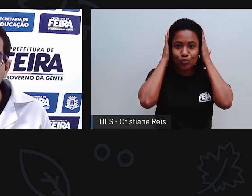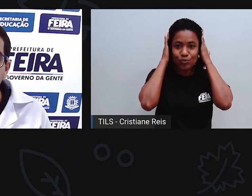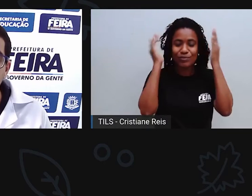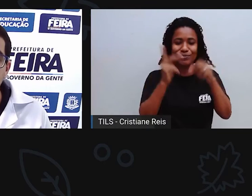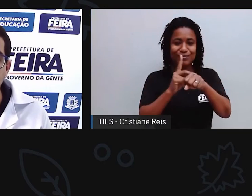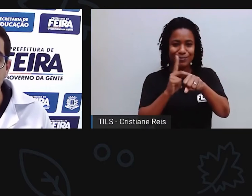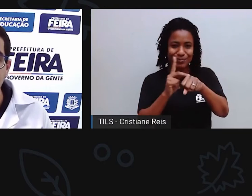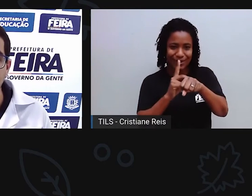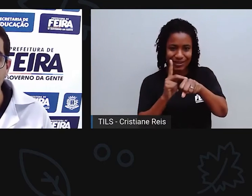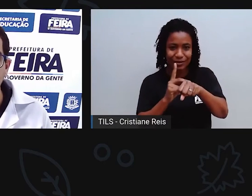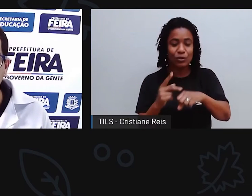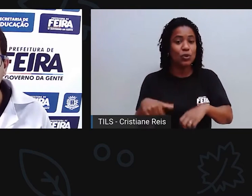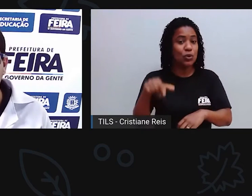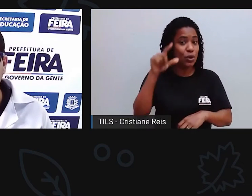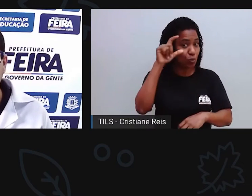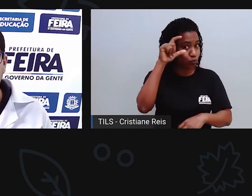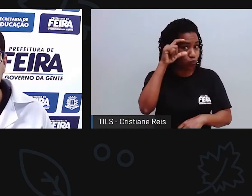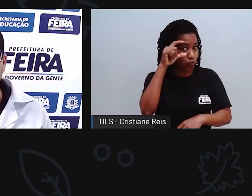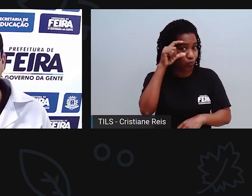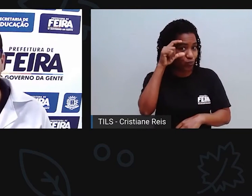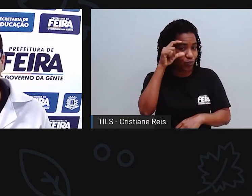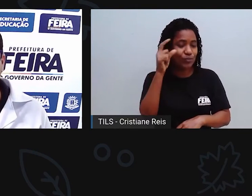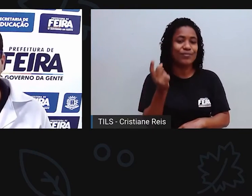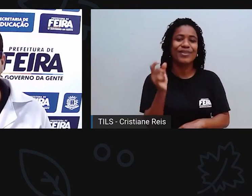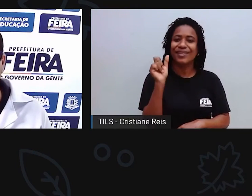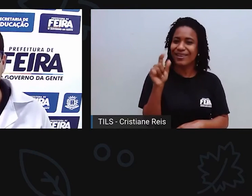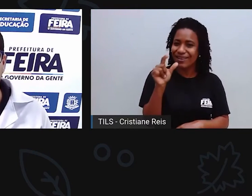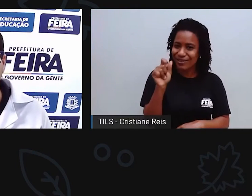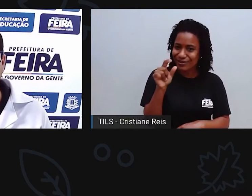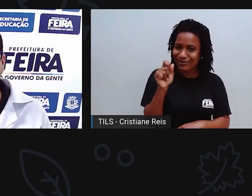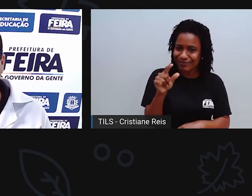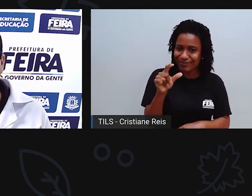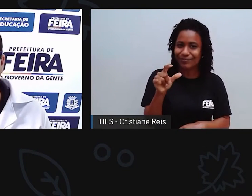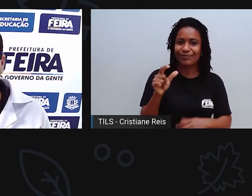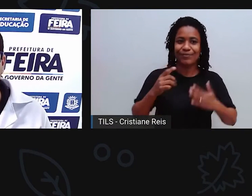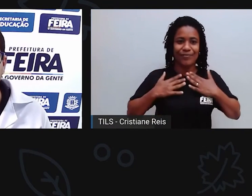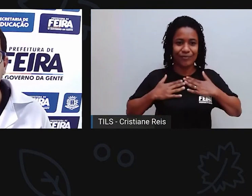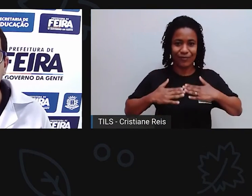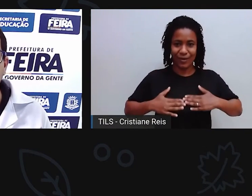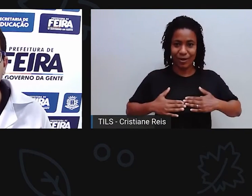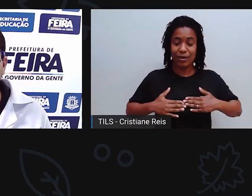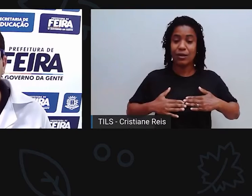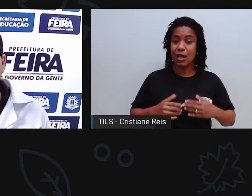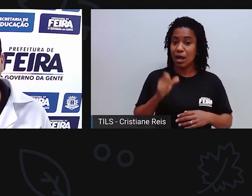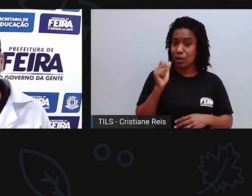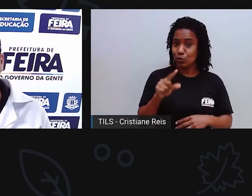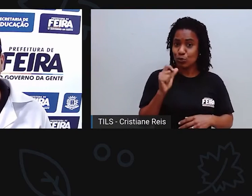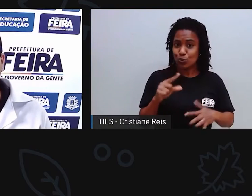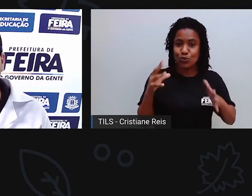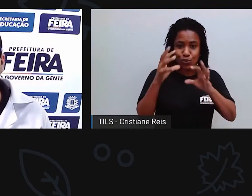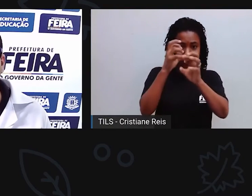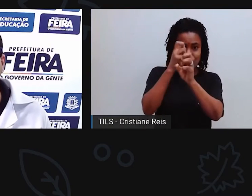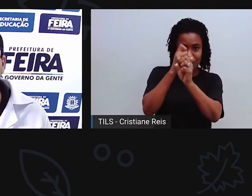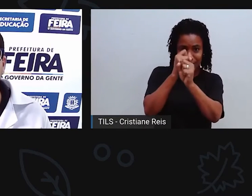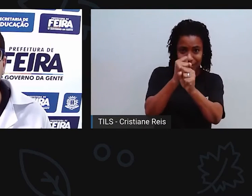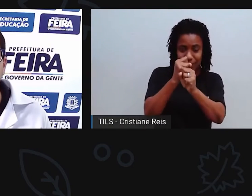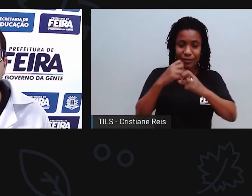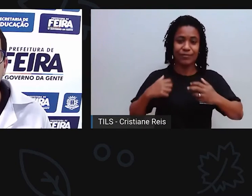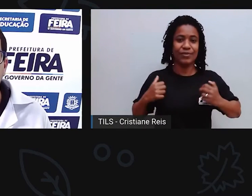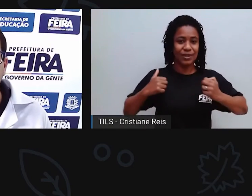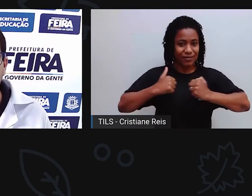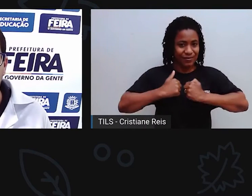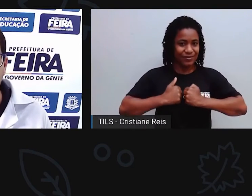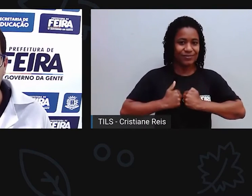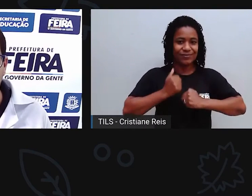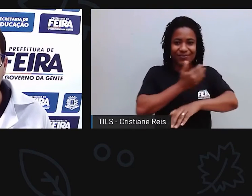eu uso um óculos de armação azul, estou vestindo uma camisa azul marinho e por cima dessa camisa